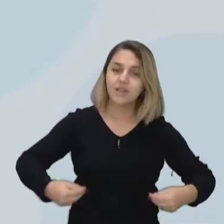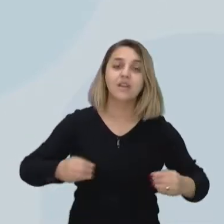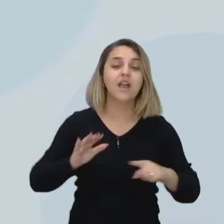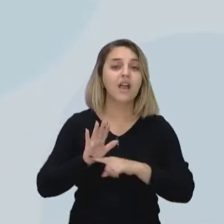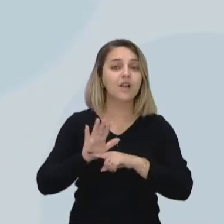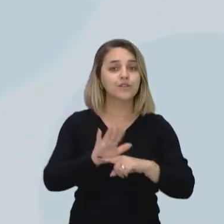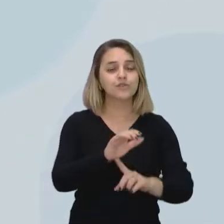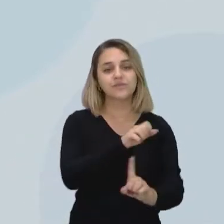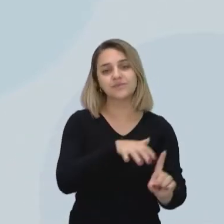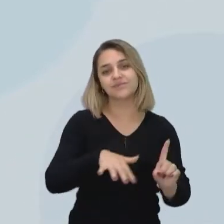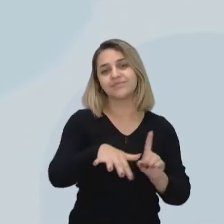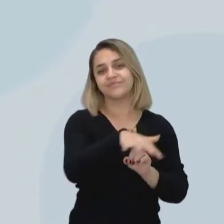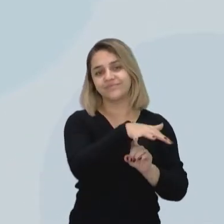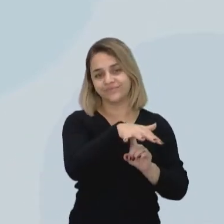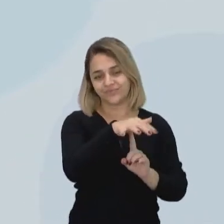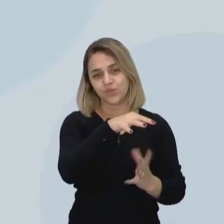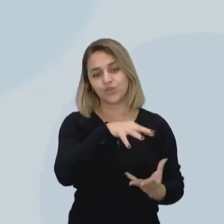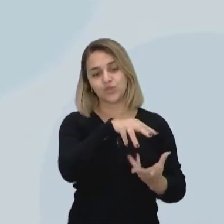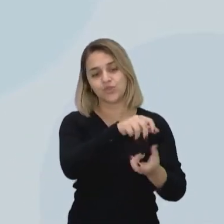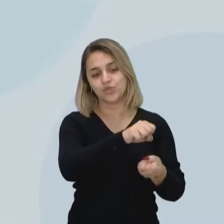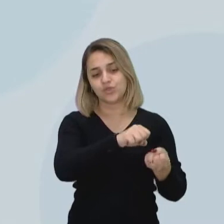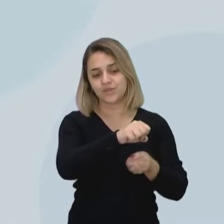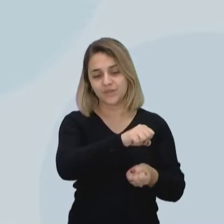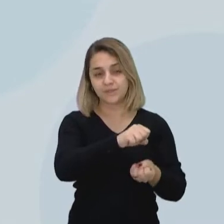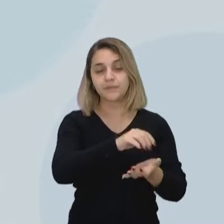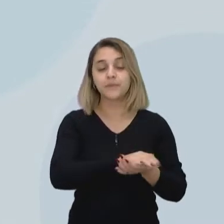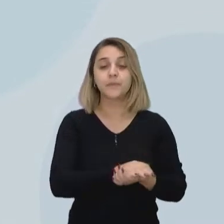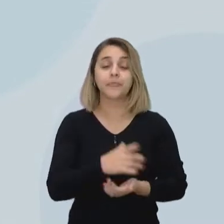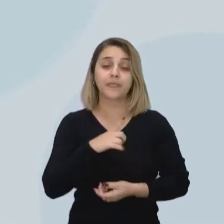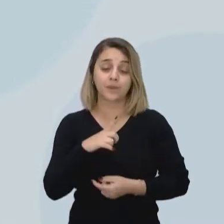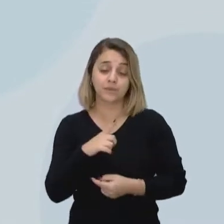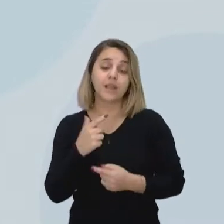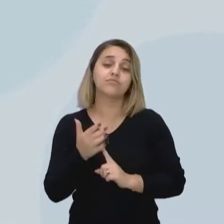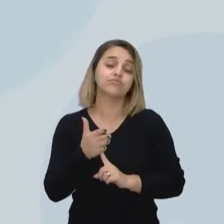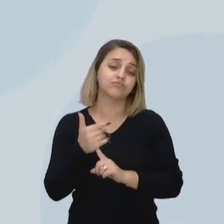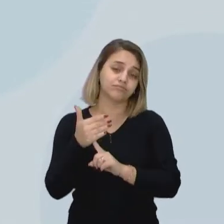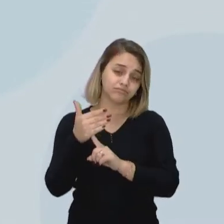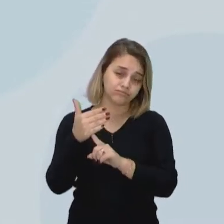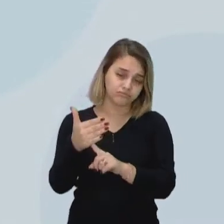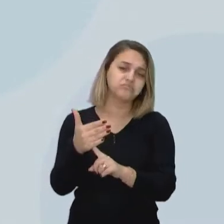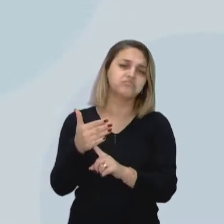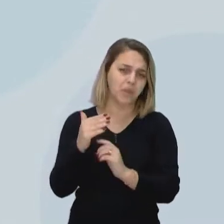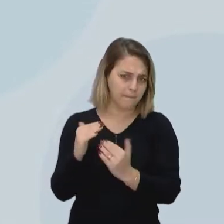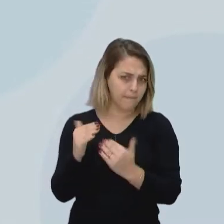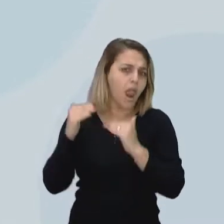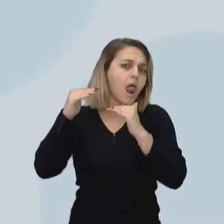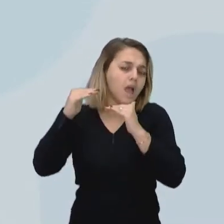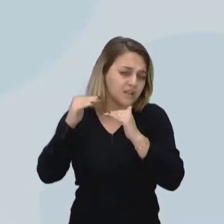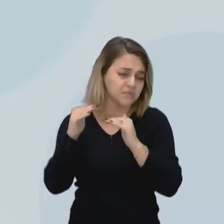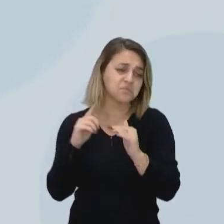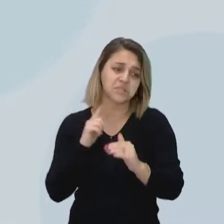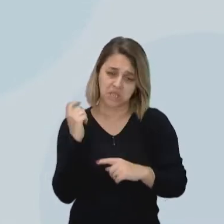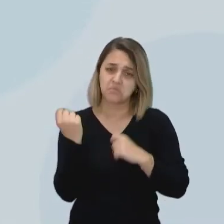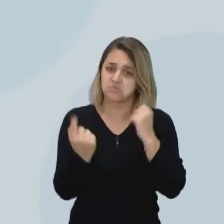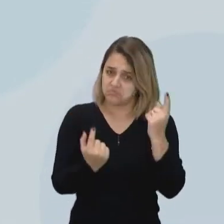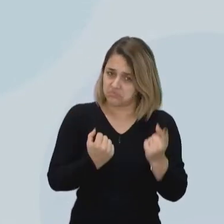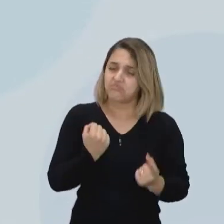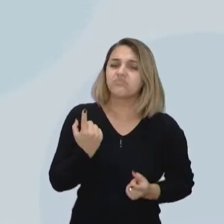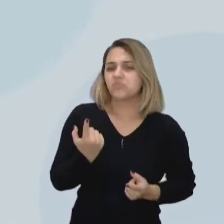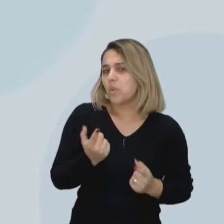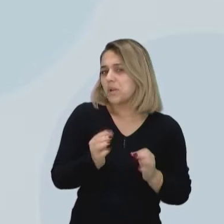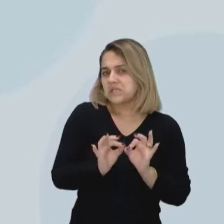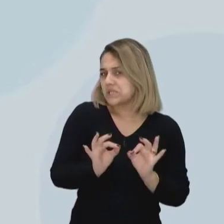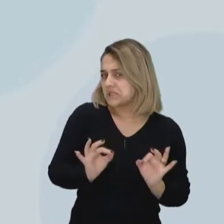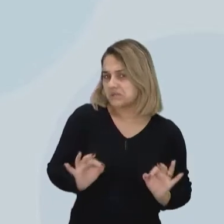sustentável. Então, nós temos tecnologias aí que são muito, até tecnologias avançadas, mas algumas tecnologias até